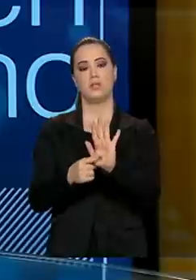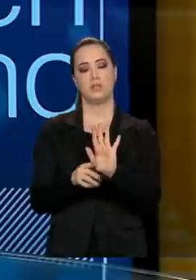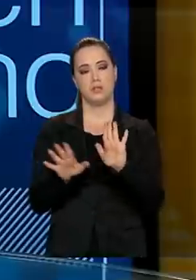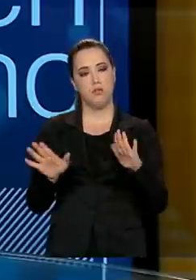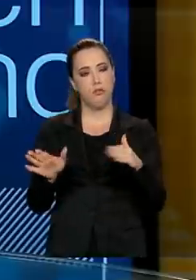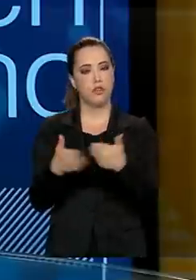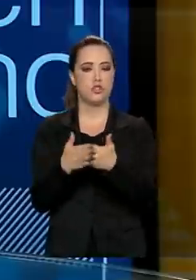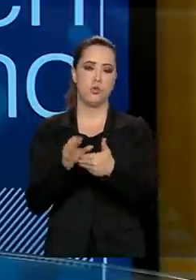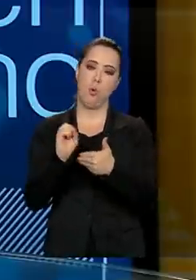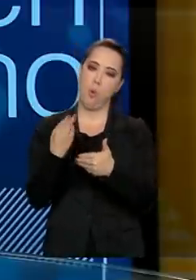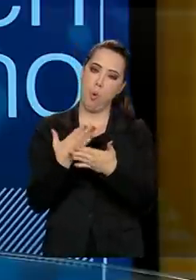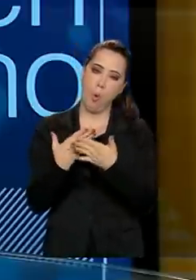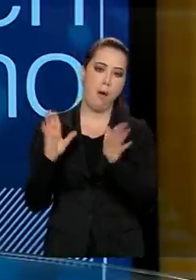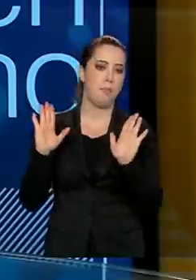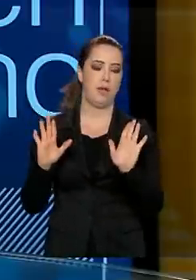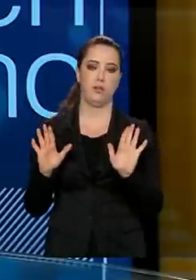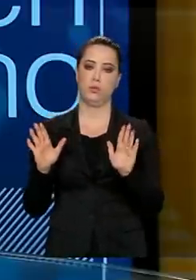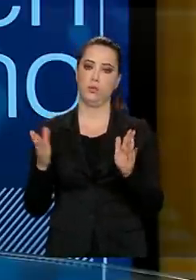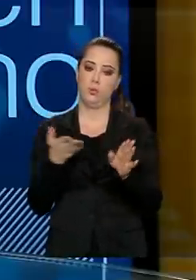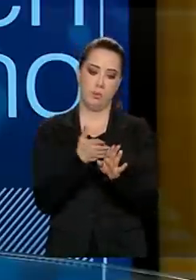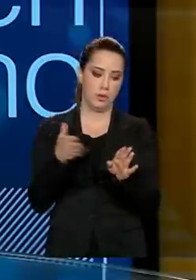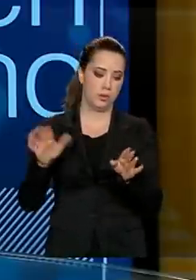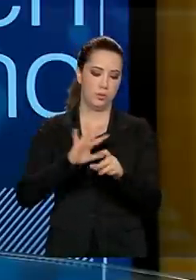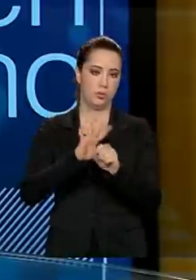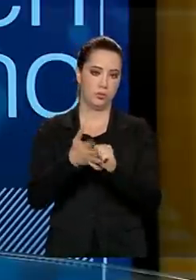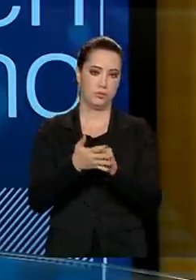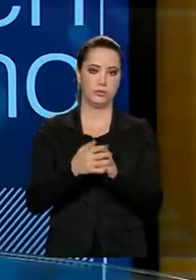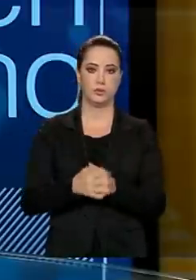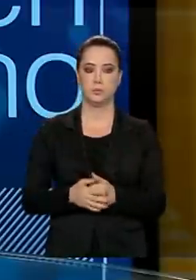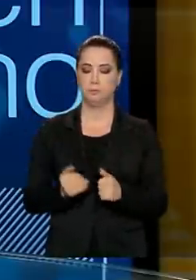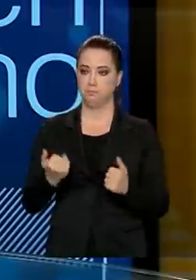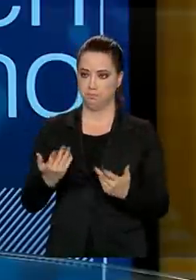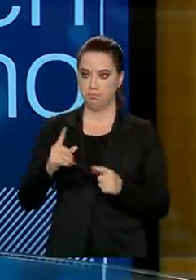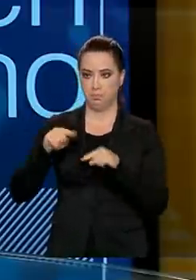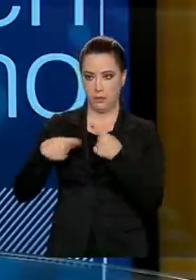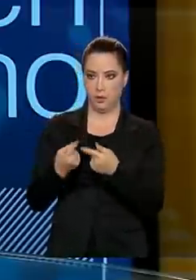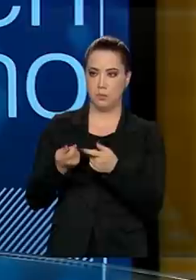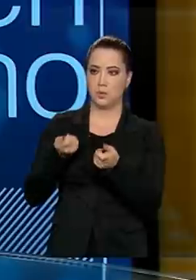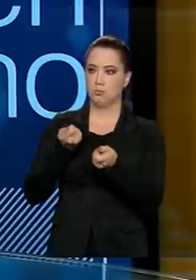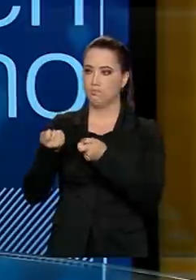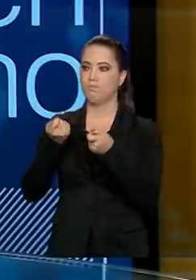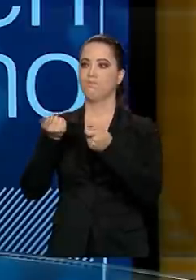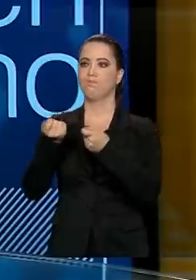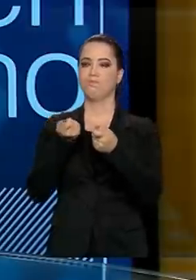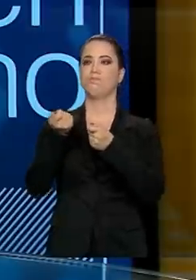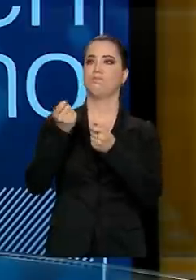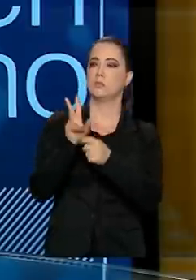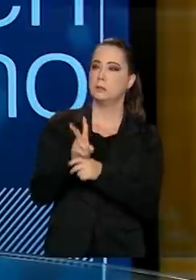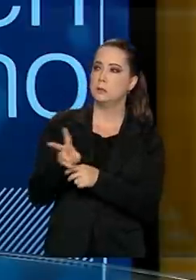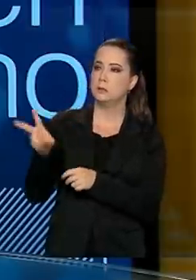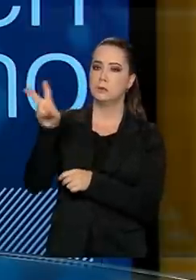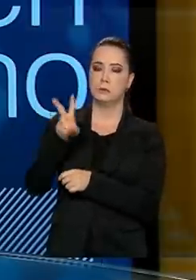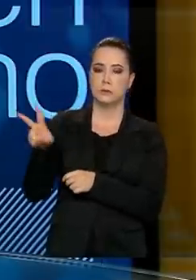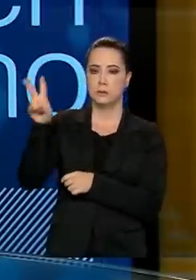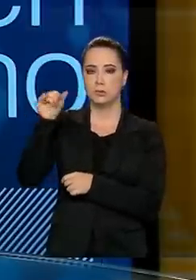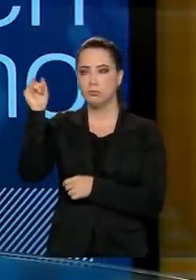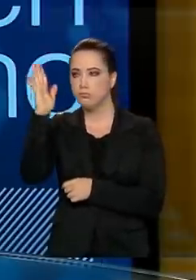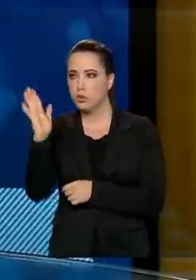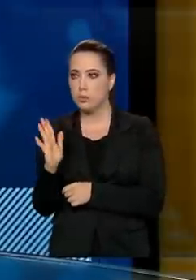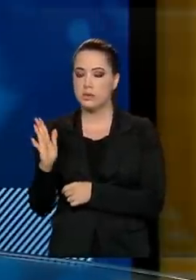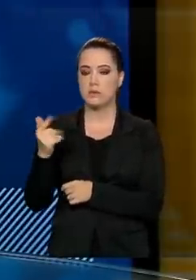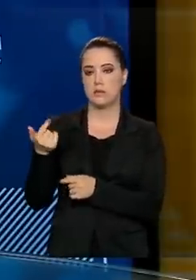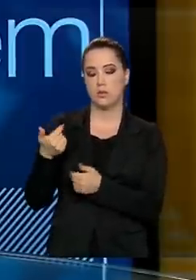suspendido as aulas por conta da pandemia do coronavírus. A partir daí, nós começamos a monitorar de perto o que estava